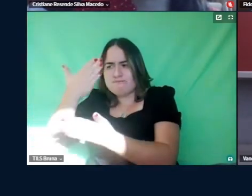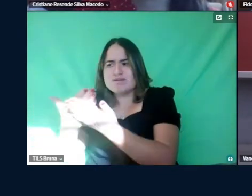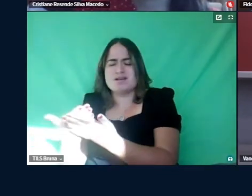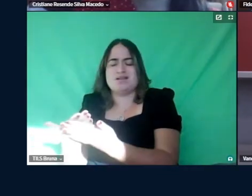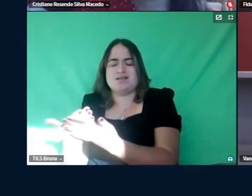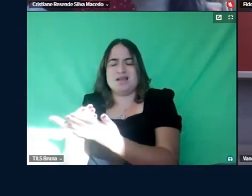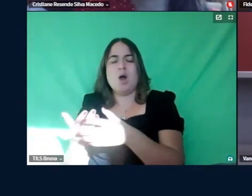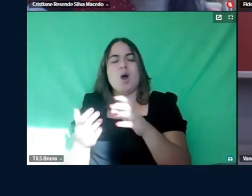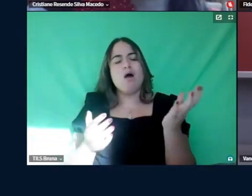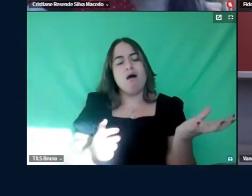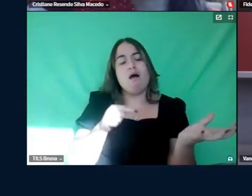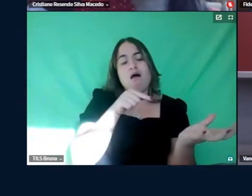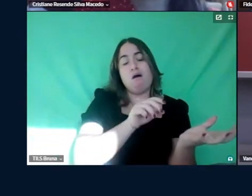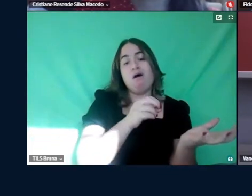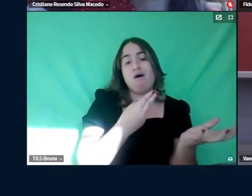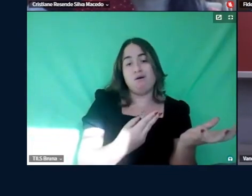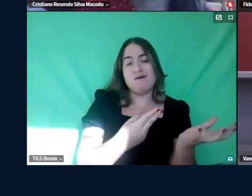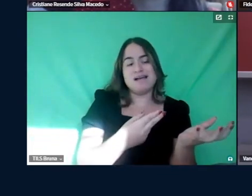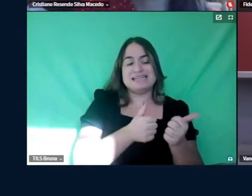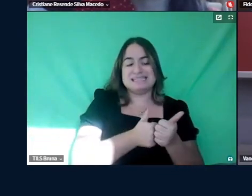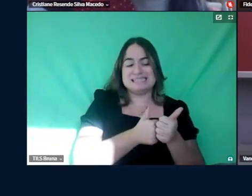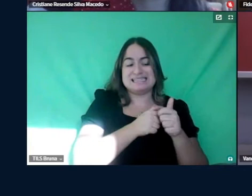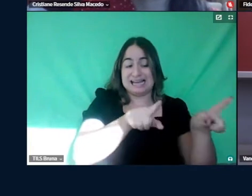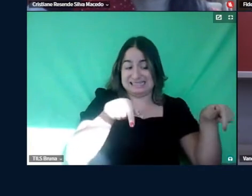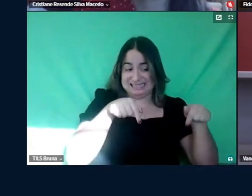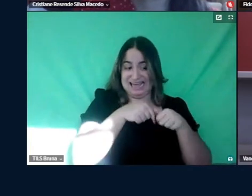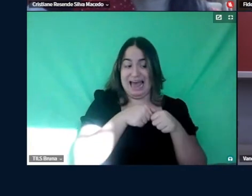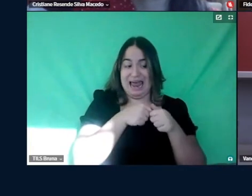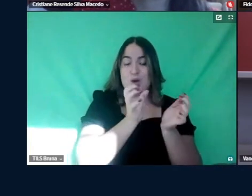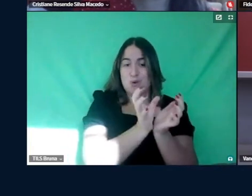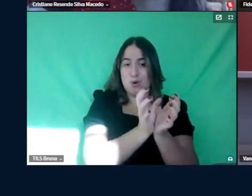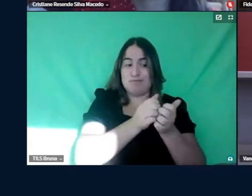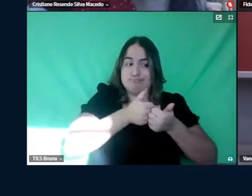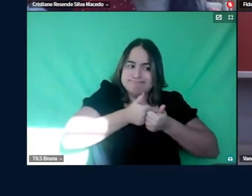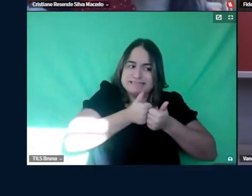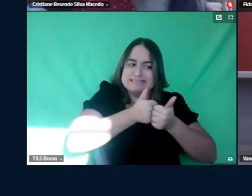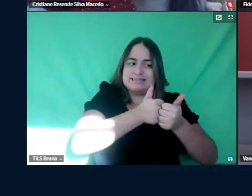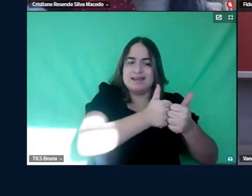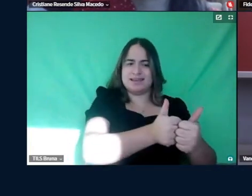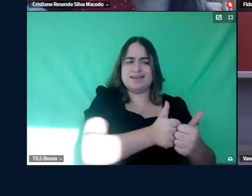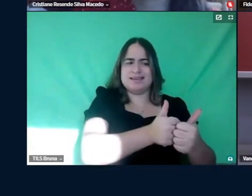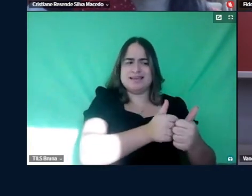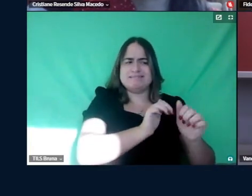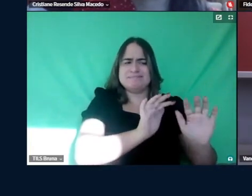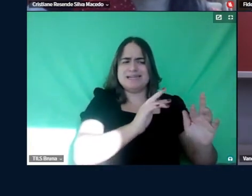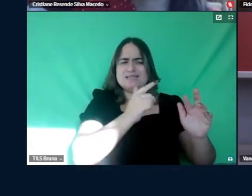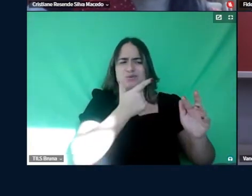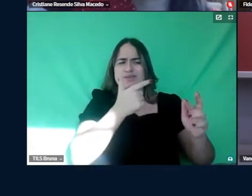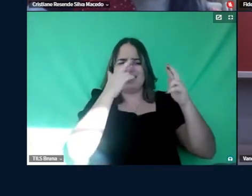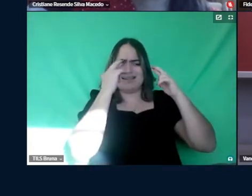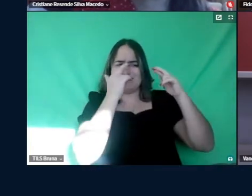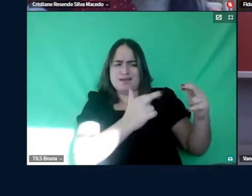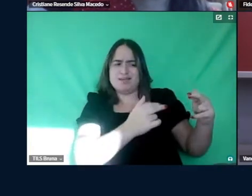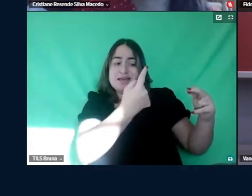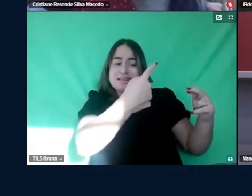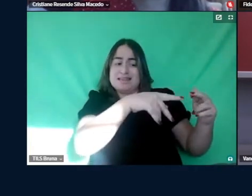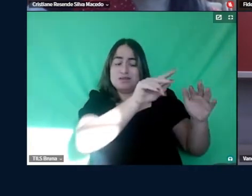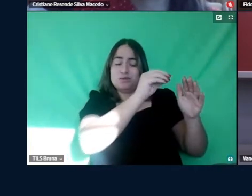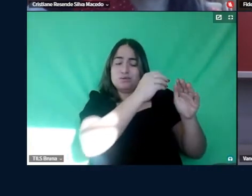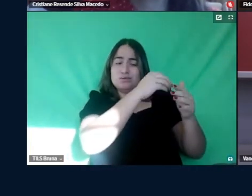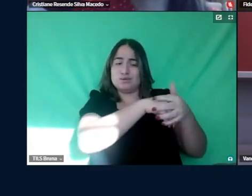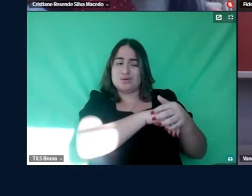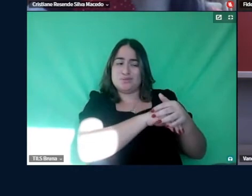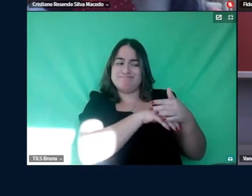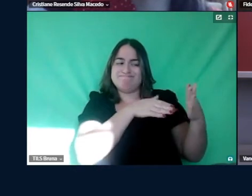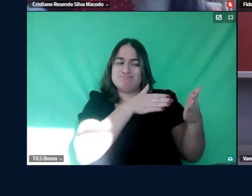ou aquelas que seguem no fluxo, junto com os outros e que não são respeitadas dentro das suas limitações,